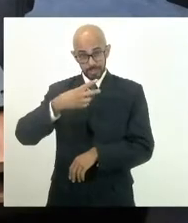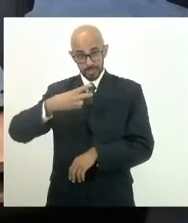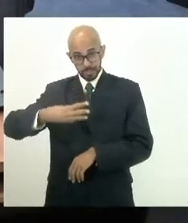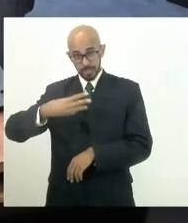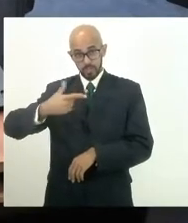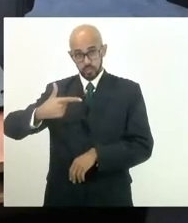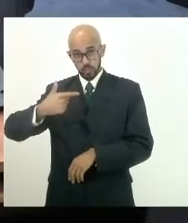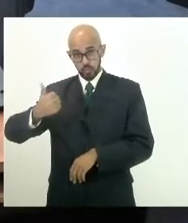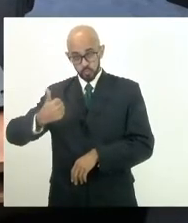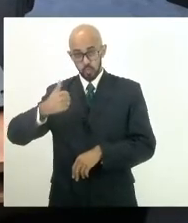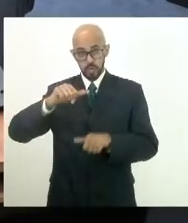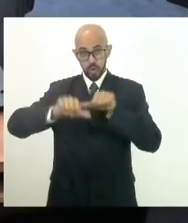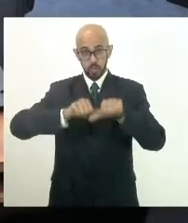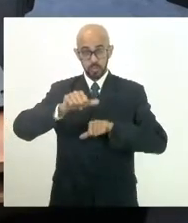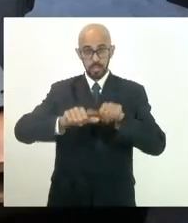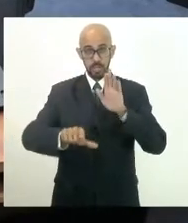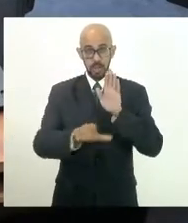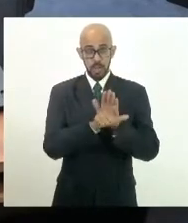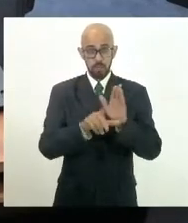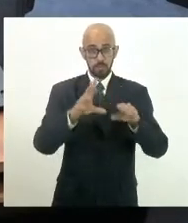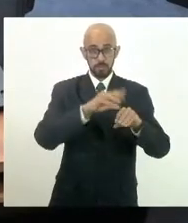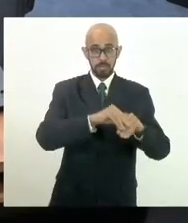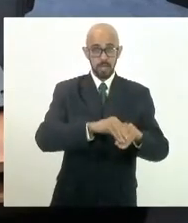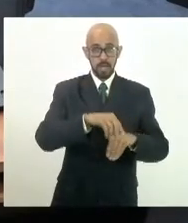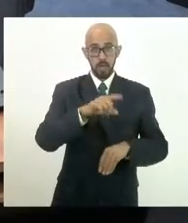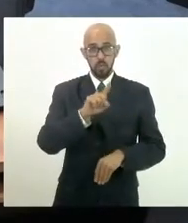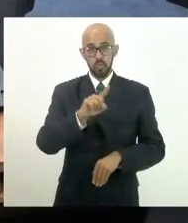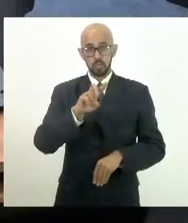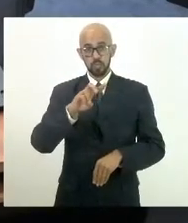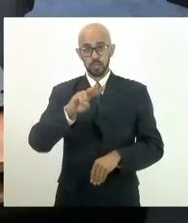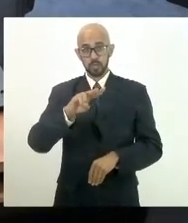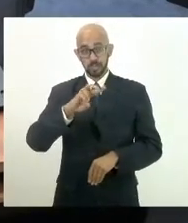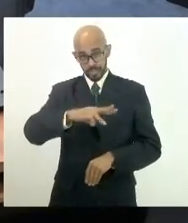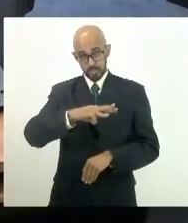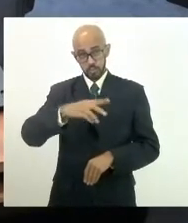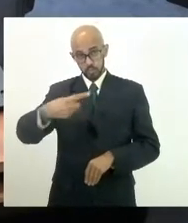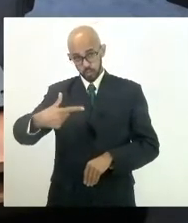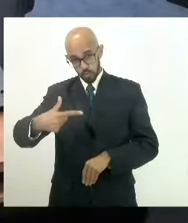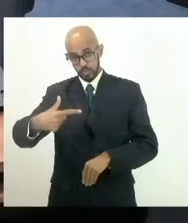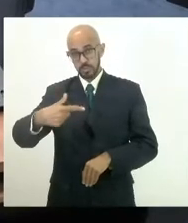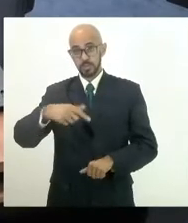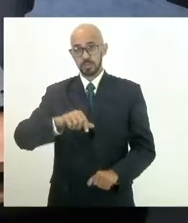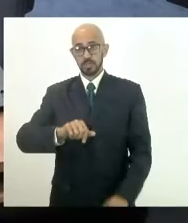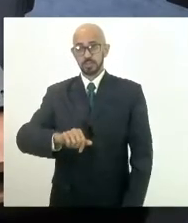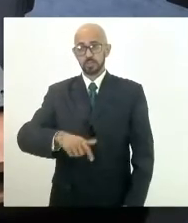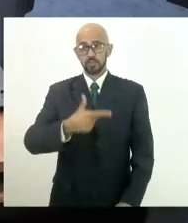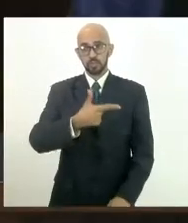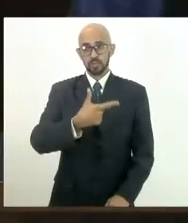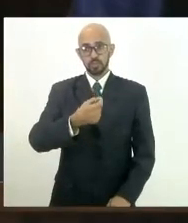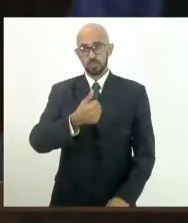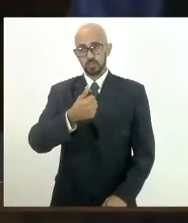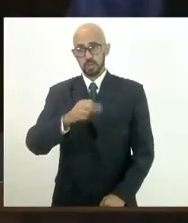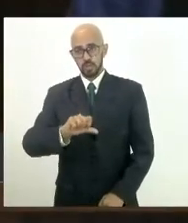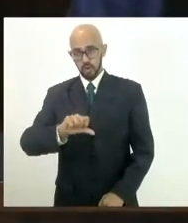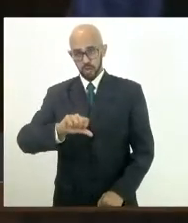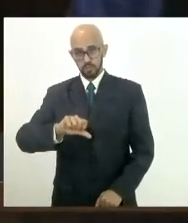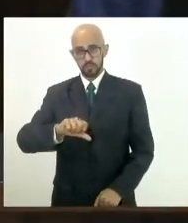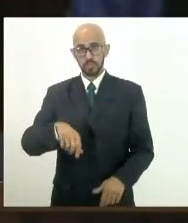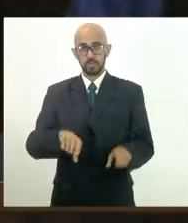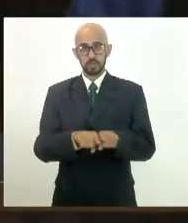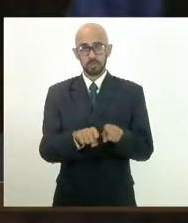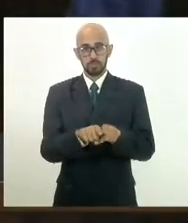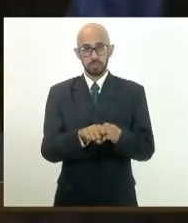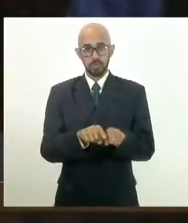Siciliano, que altera a lei complementar 132, de 25 de novembro de 2009 e a lei complementar 154, de 25 de novembro de 2013.